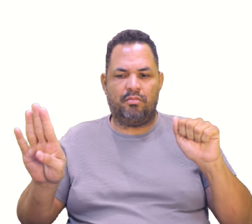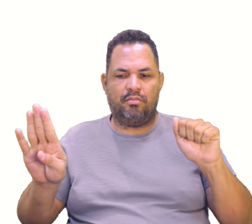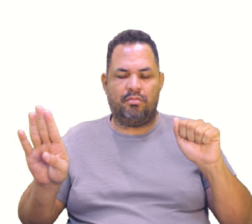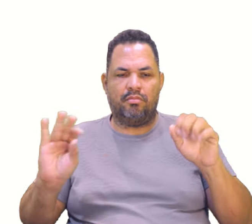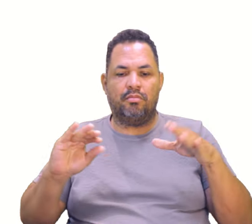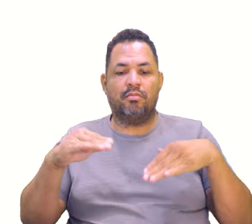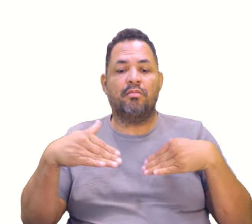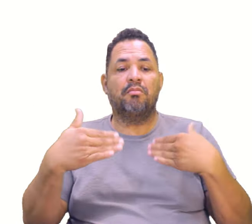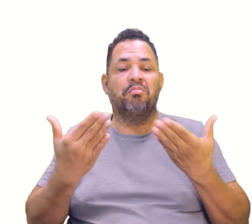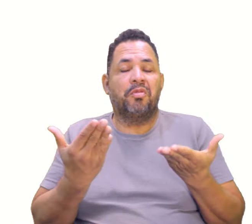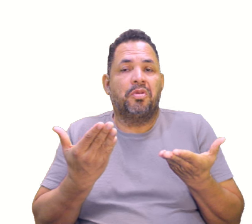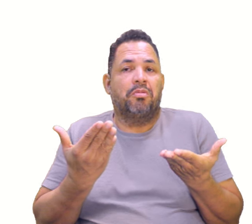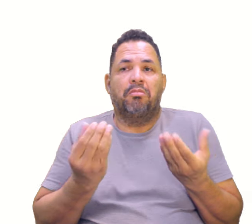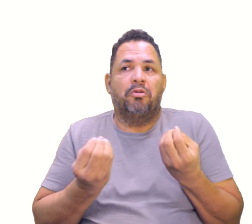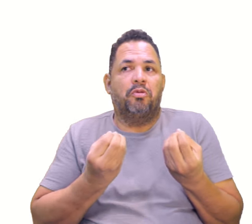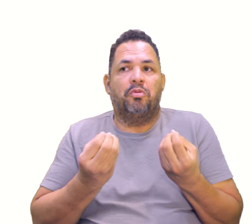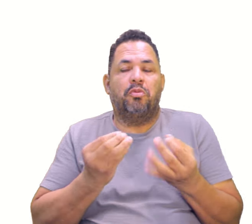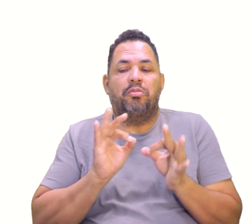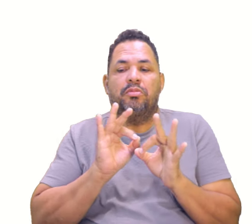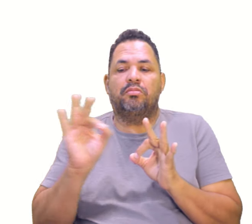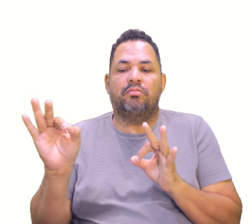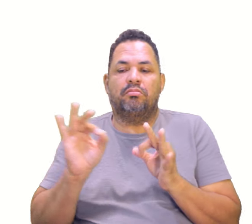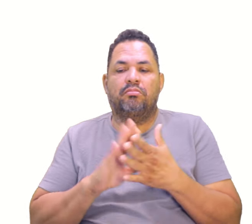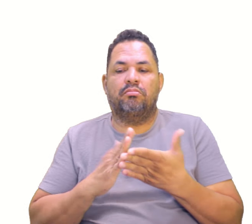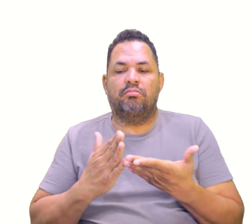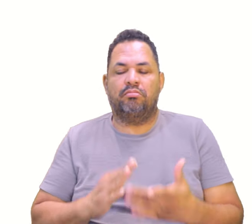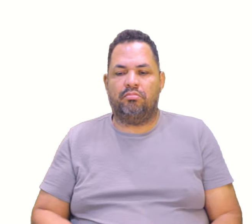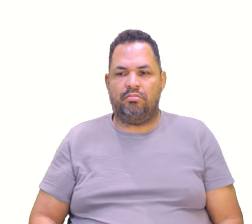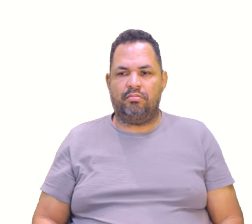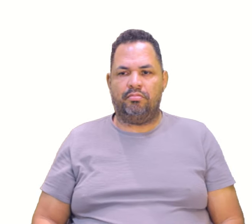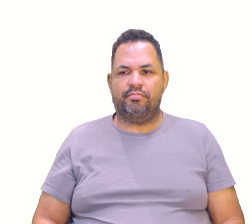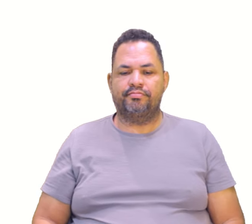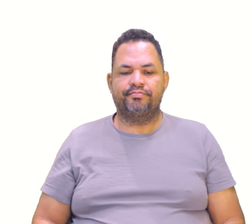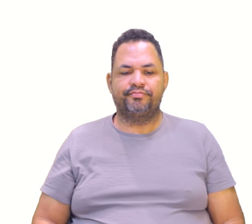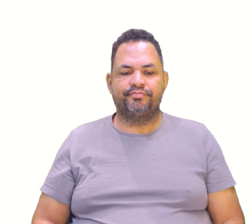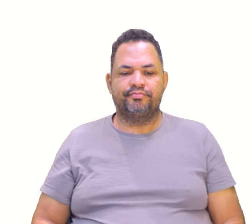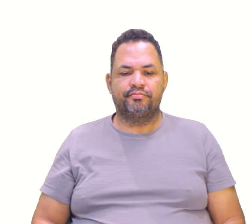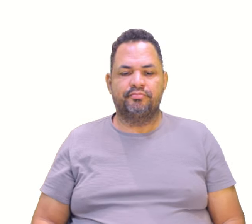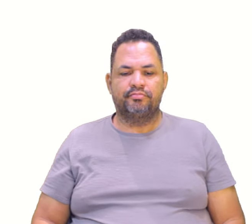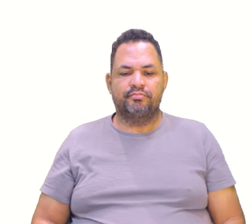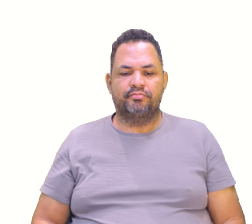que unidade de medida? Não sabemos. Unidade do plano que você montar. Tá?